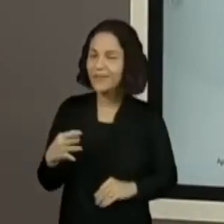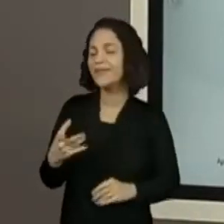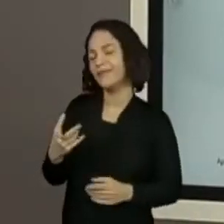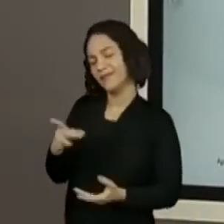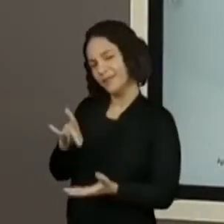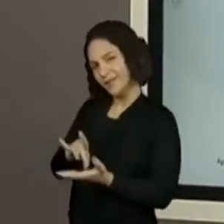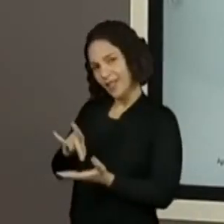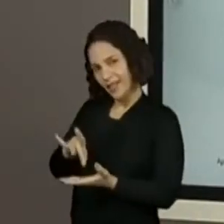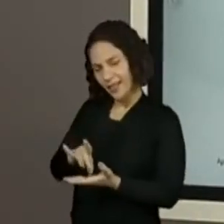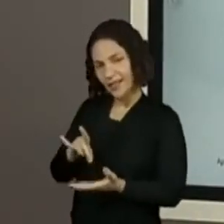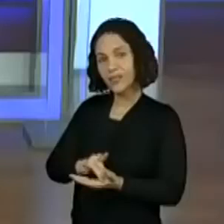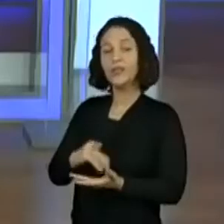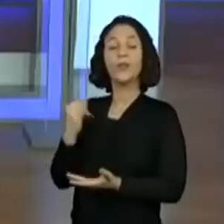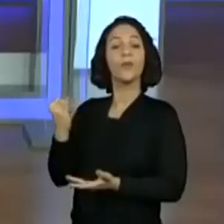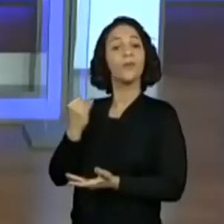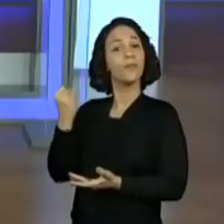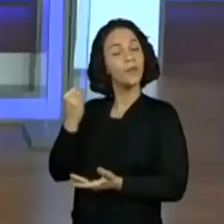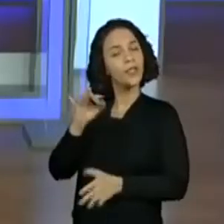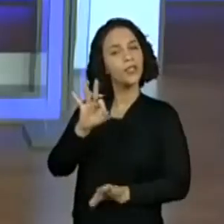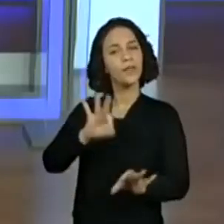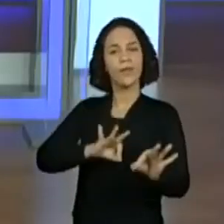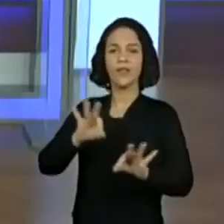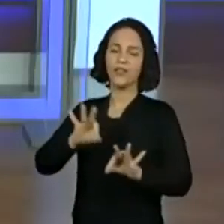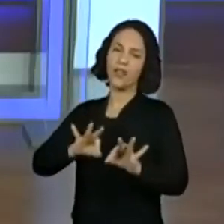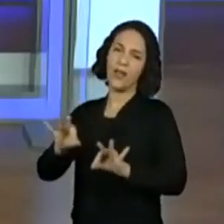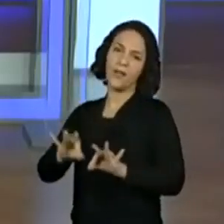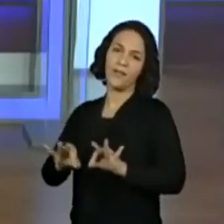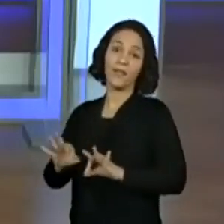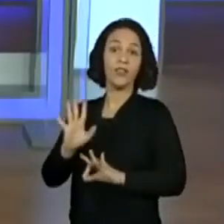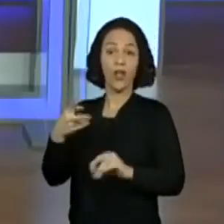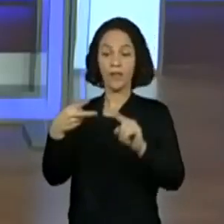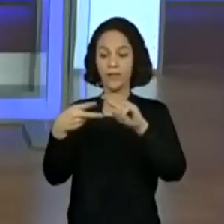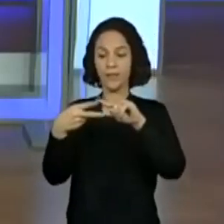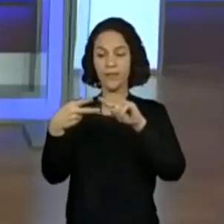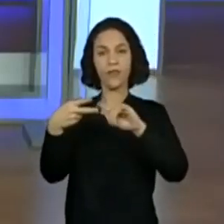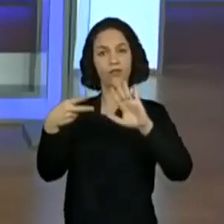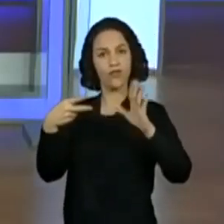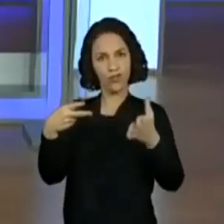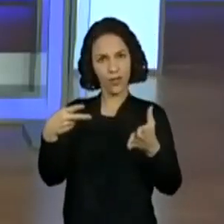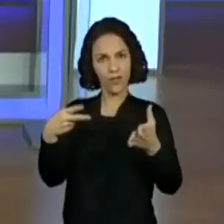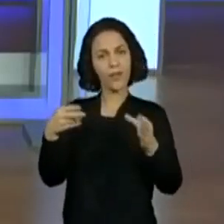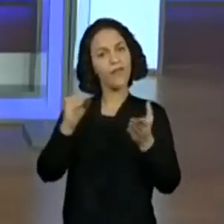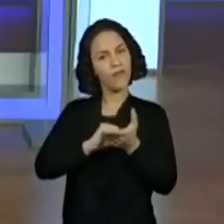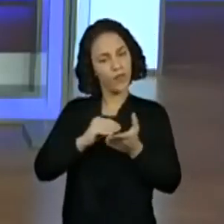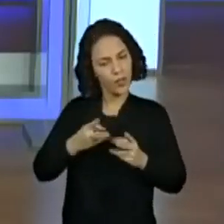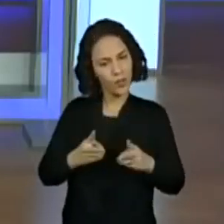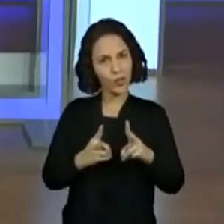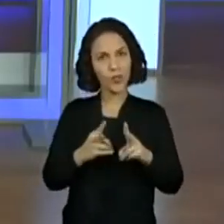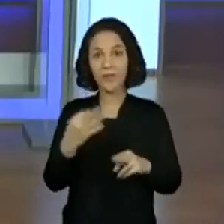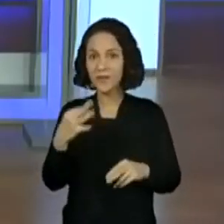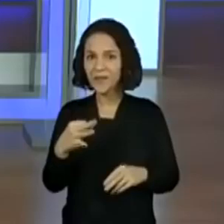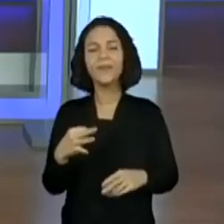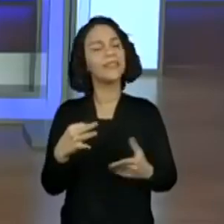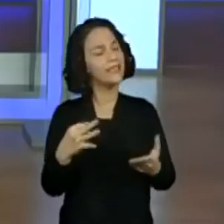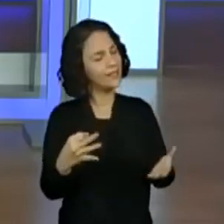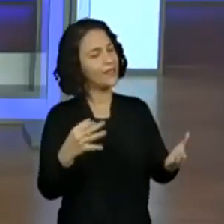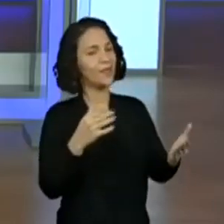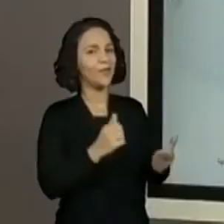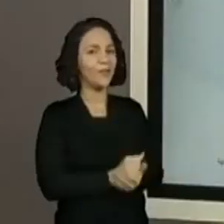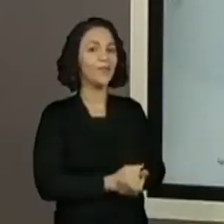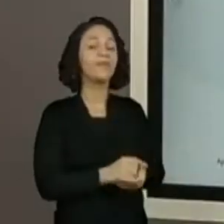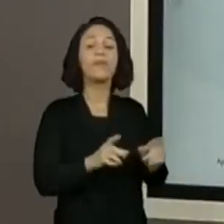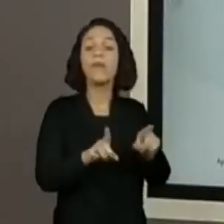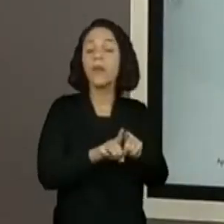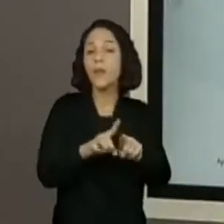certeza. É super importante a gente ter um planejamento. A gente já fez duas partes e a gente precisa continuar. Correto, professora Ana Paula? Sim, até